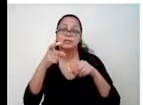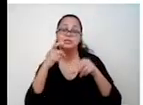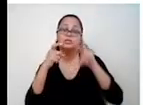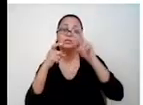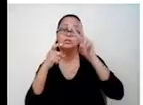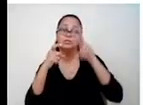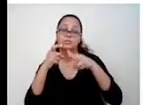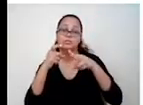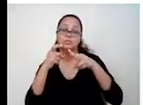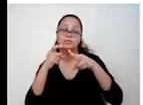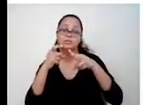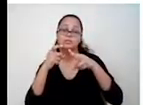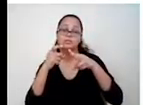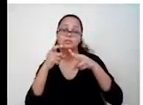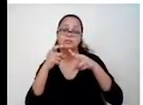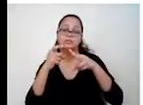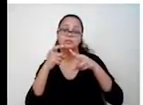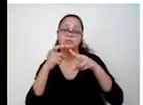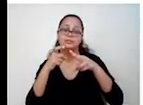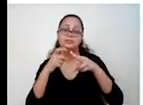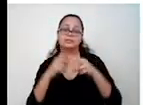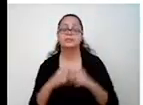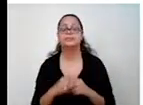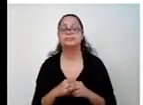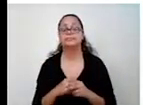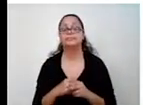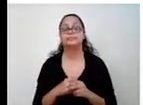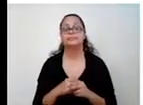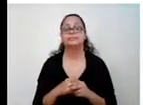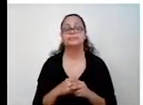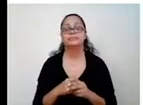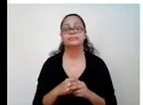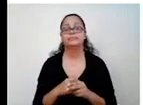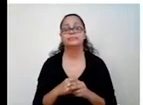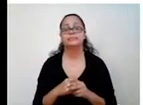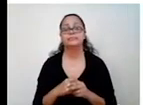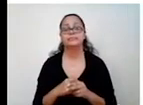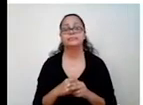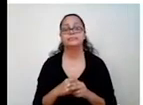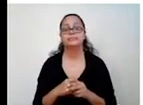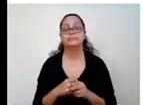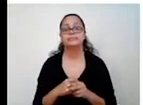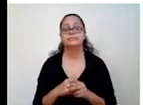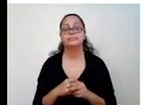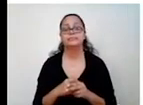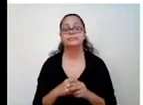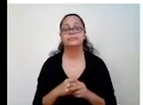Acabou. Precisou daquela fórmula, aquele monte de fórmula. Um monte de ponto.